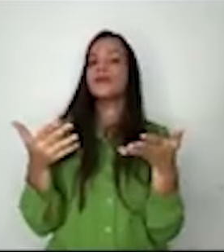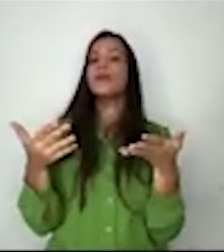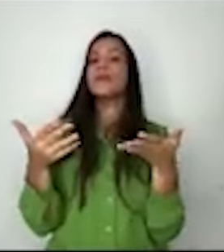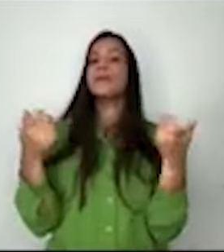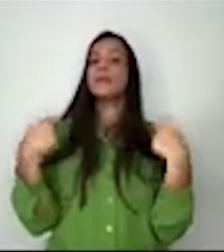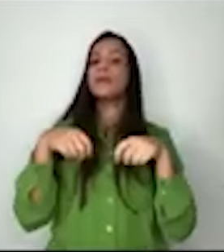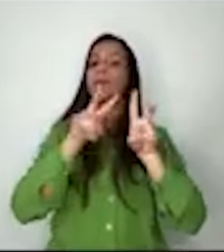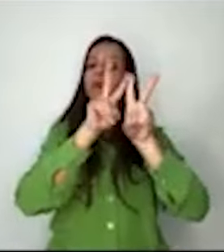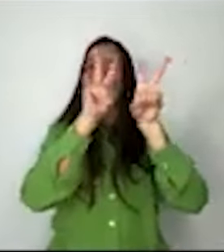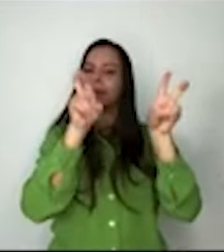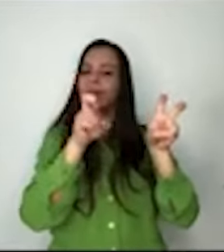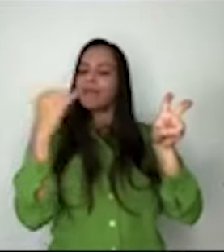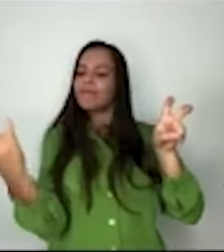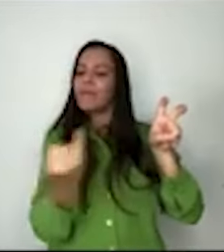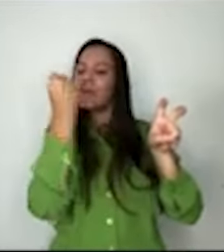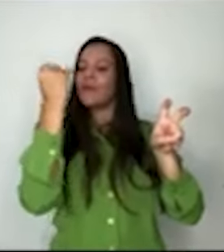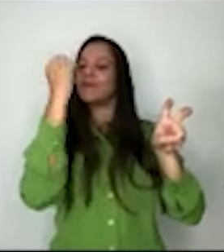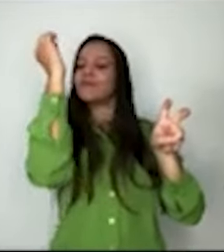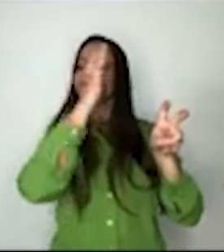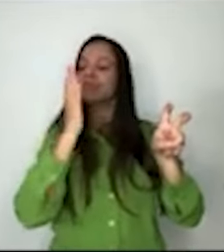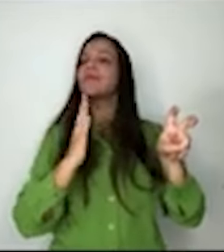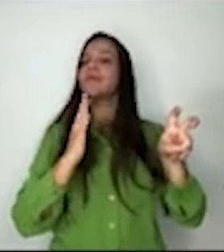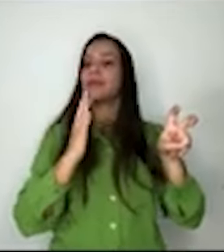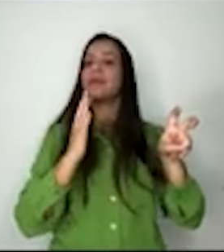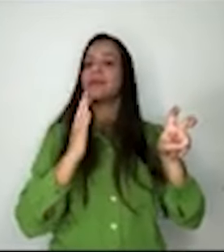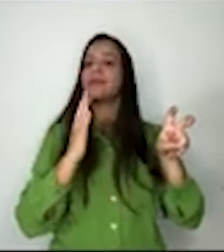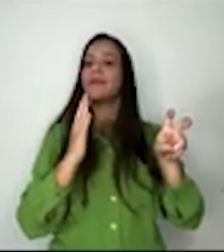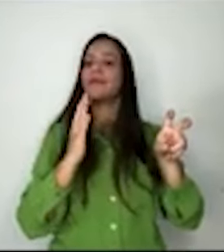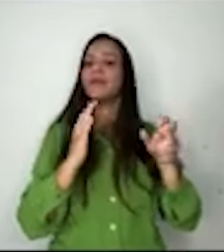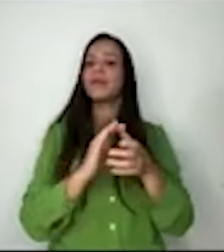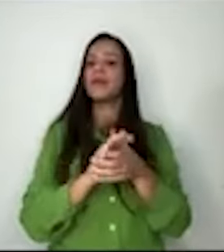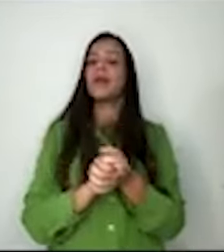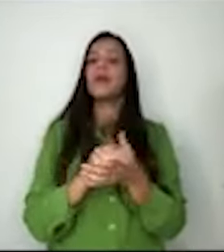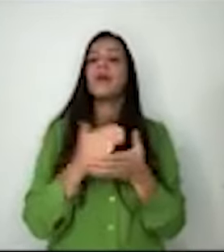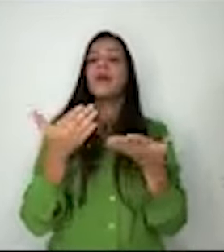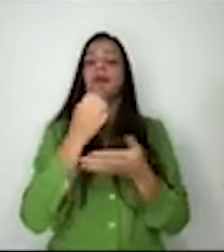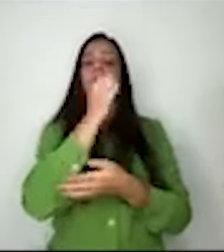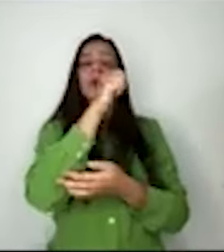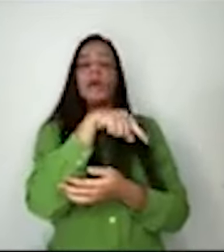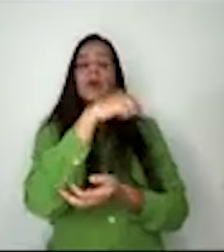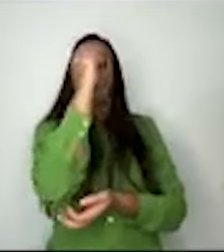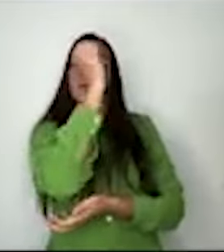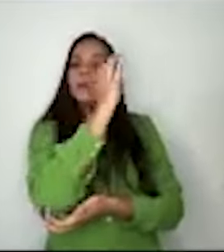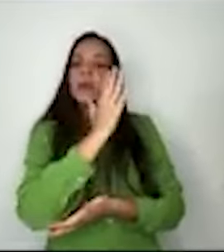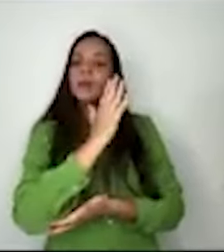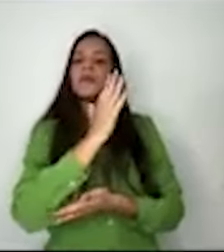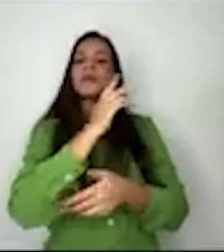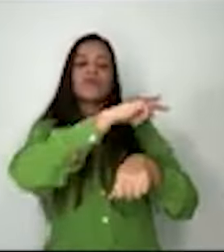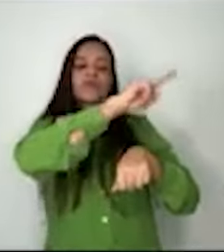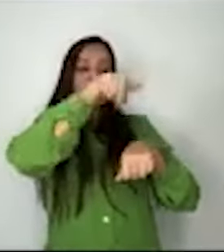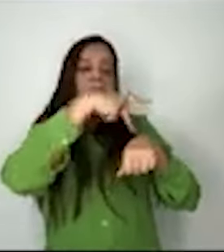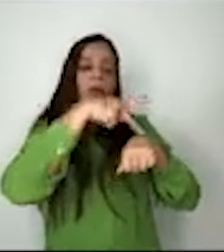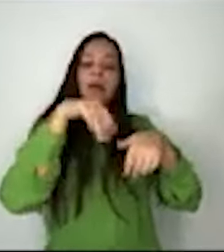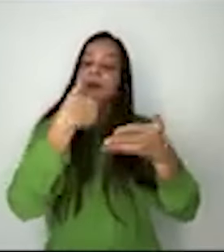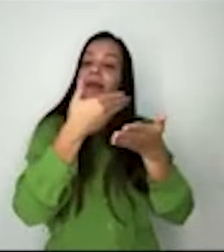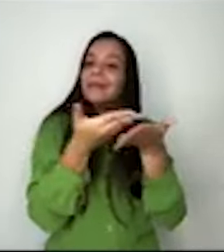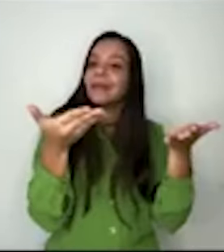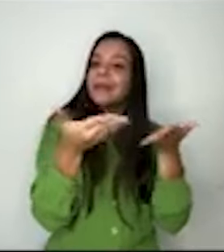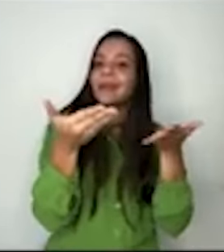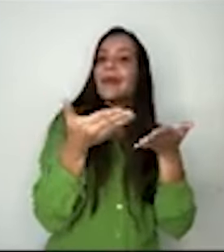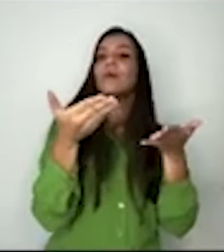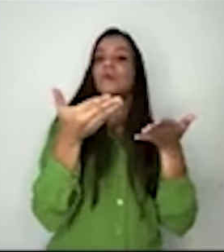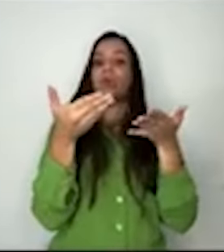agenda constitucional para o Brasil. O Brasil é um país que viveu e vive ainda essa polarização